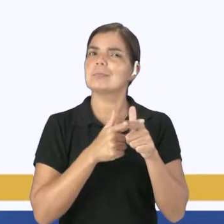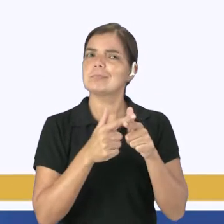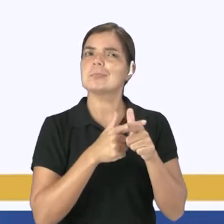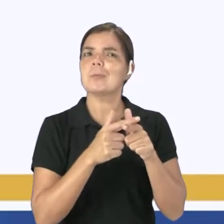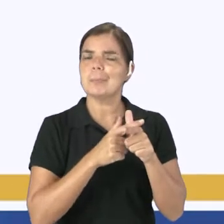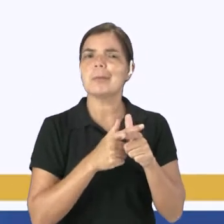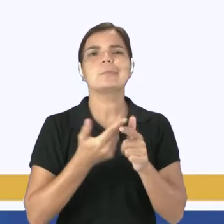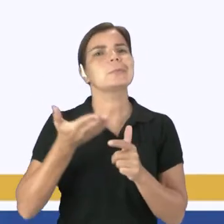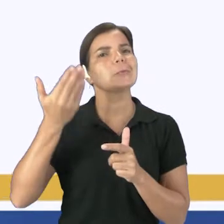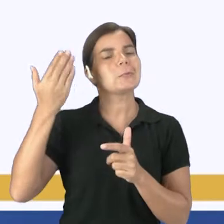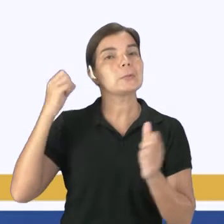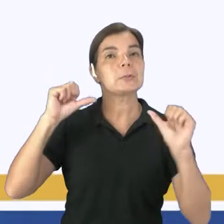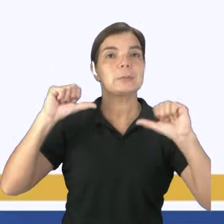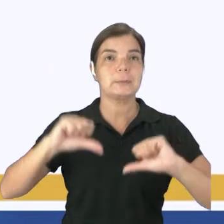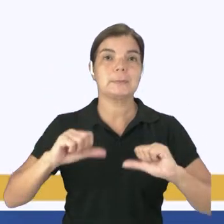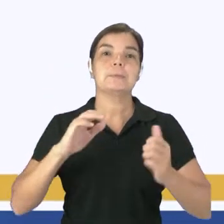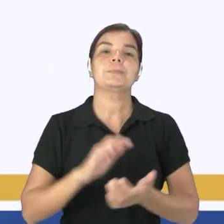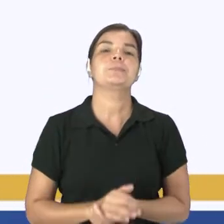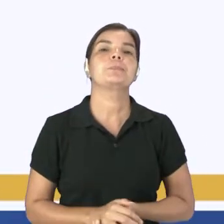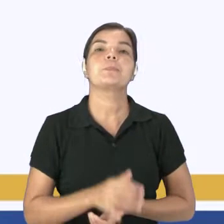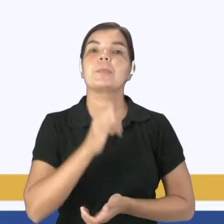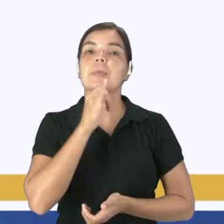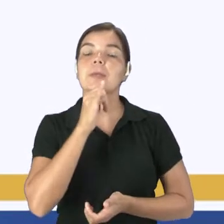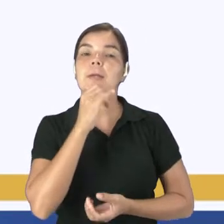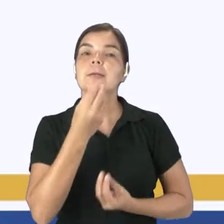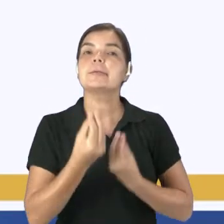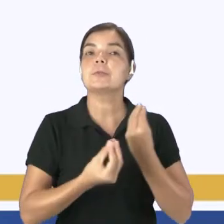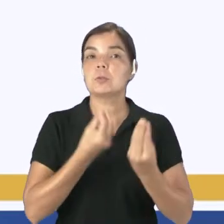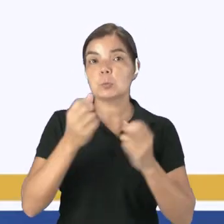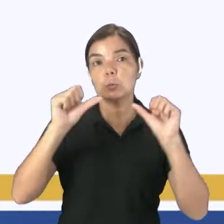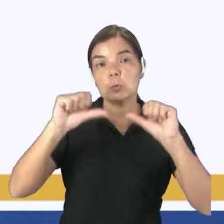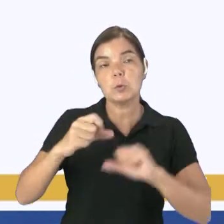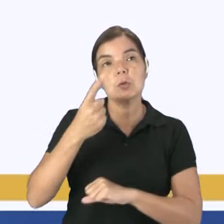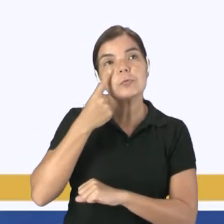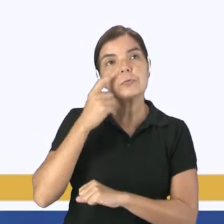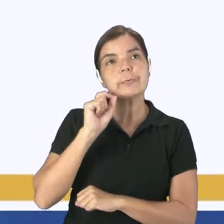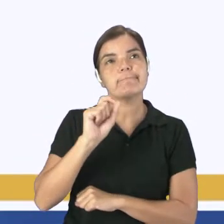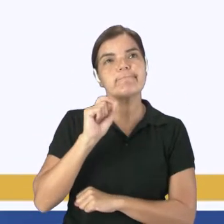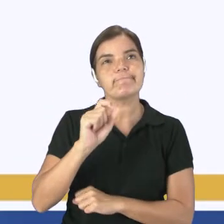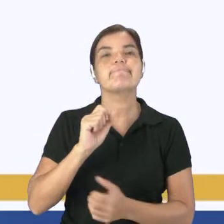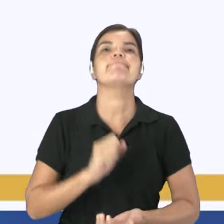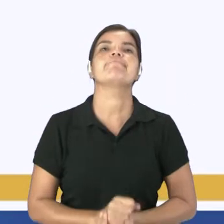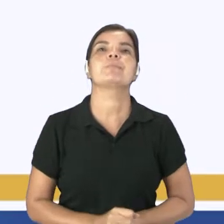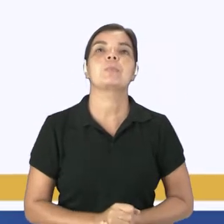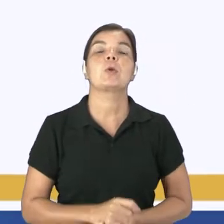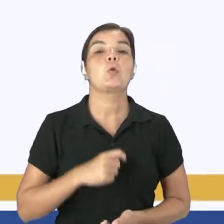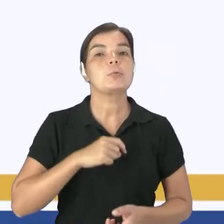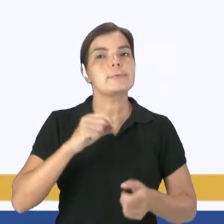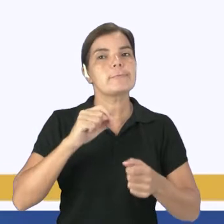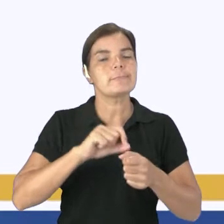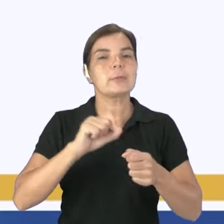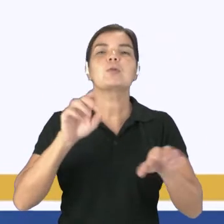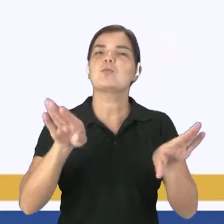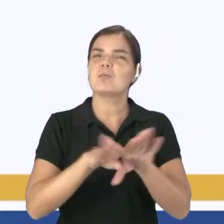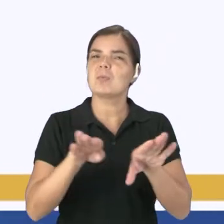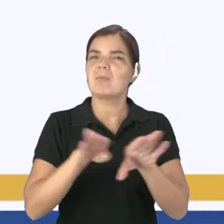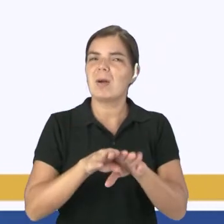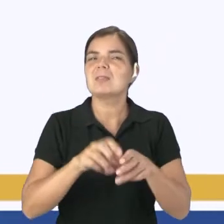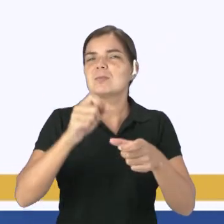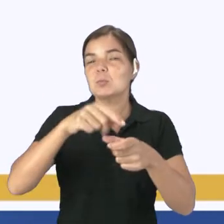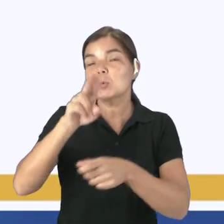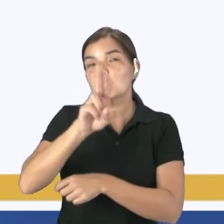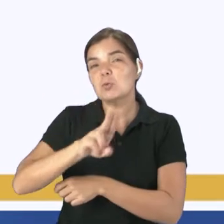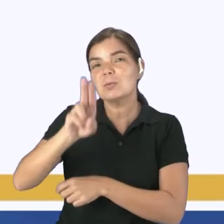negativas. Como consequências negativas aí, a gente tem os meios de produção que acabam sendo utilizados pelo homem.